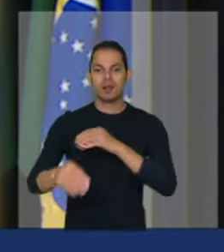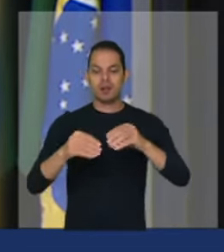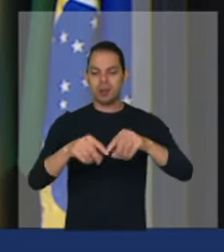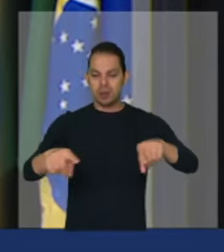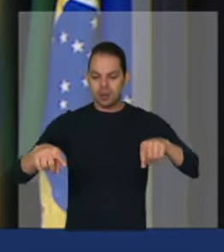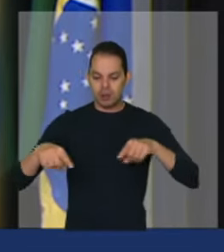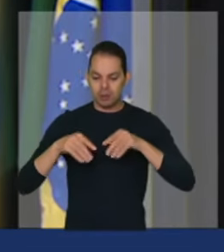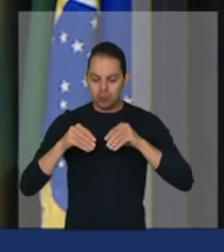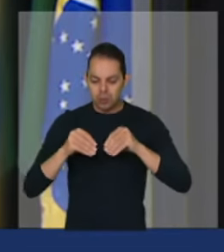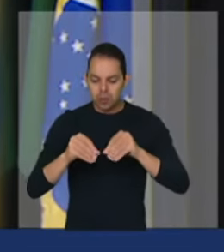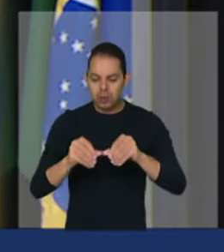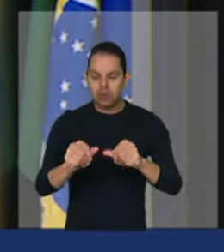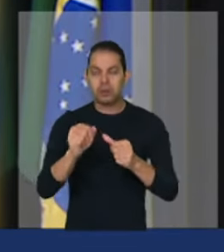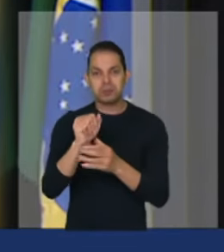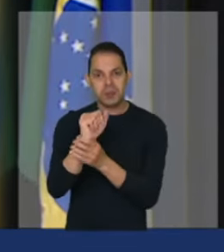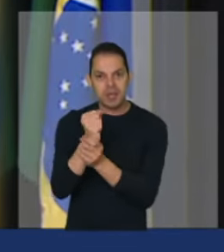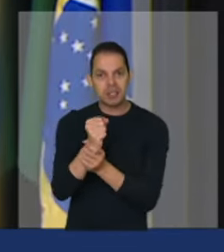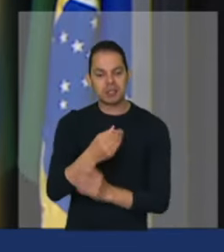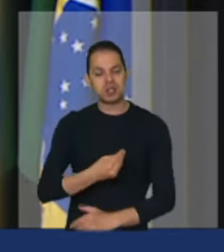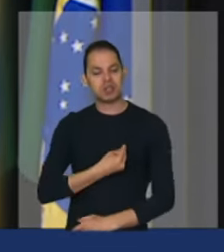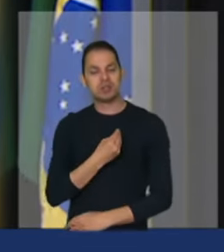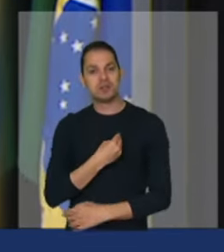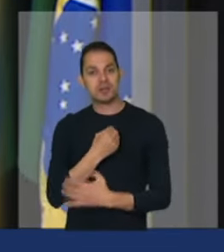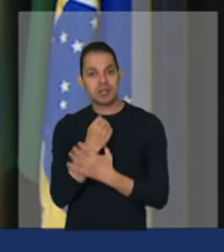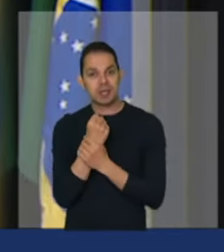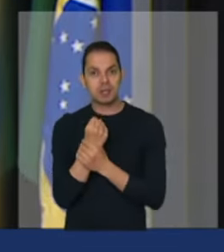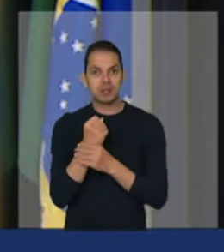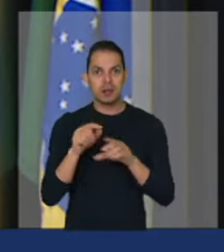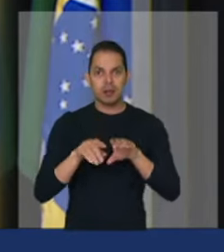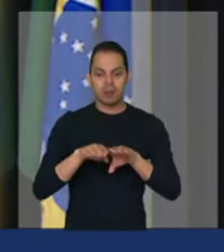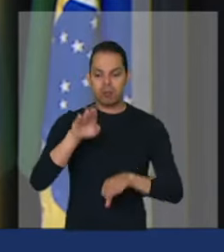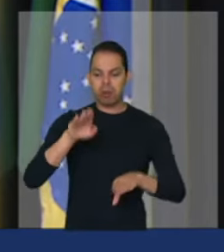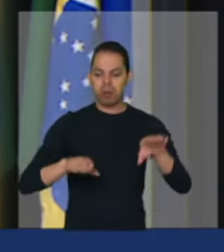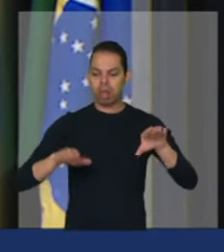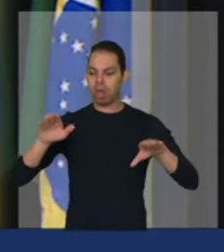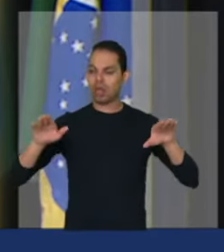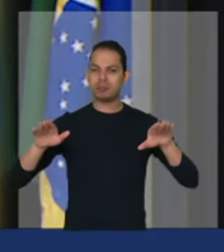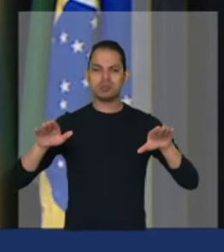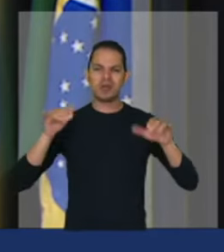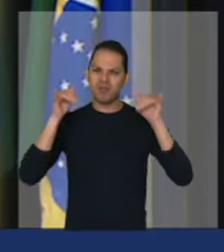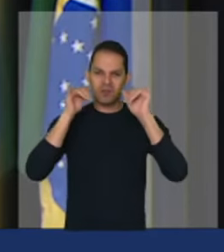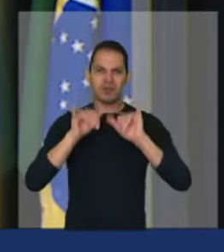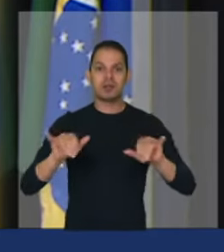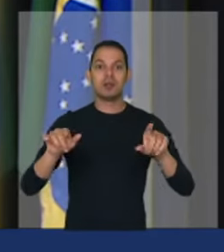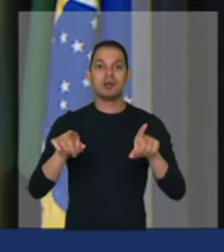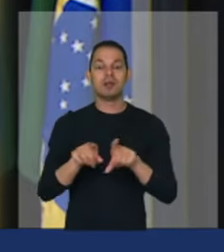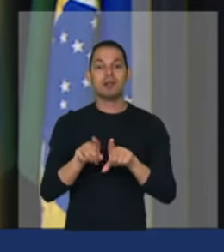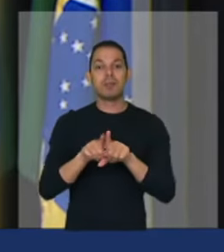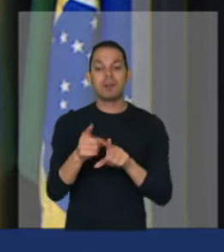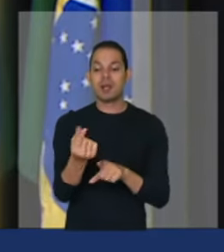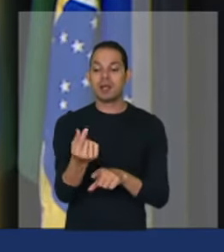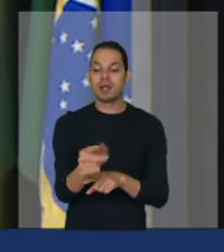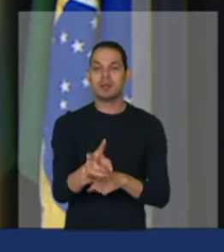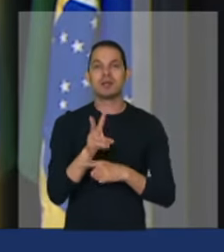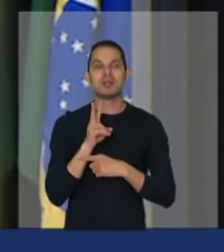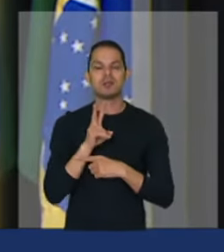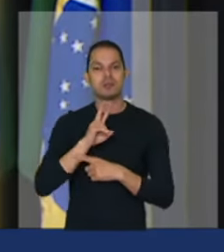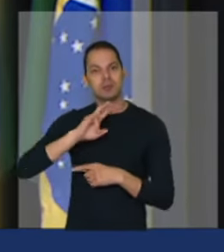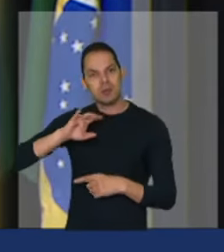vida e menos desigualdade e principalmente créditos quero aproveitar aqui